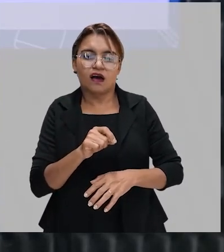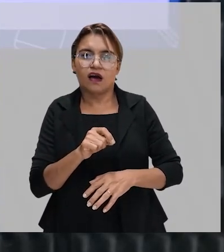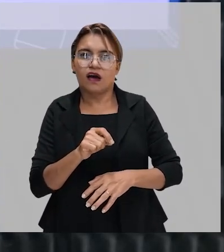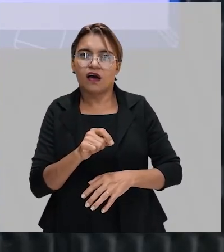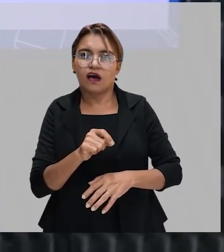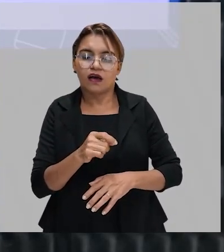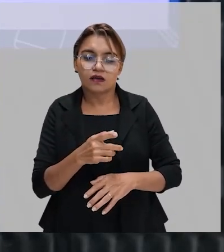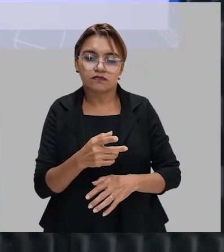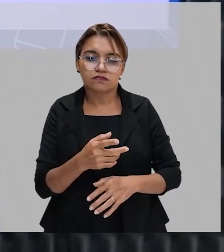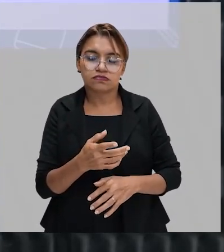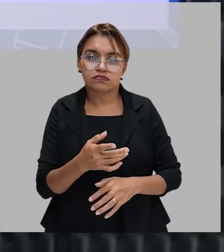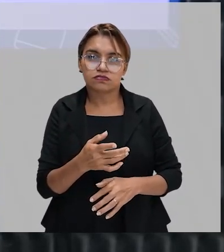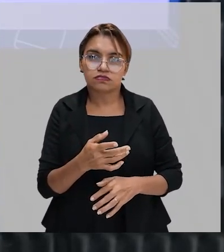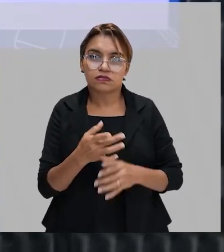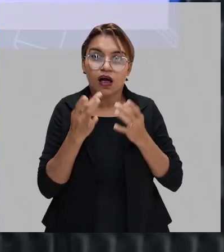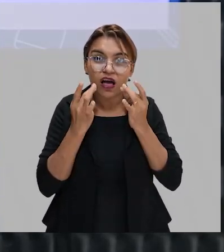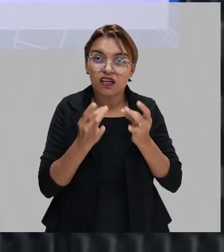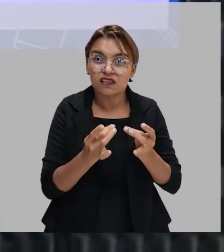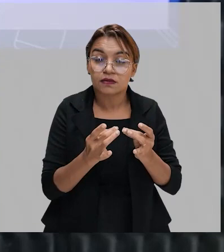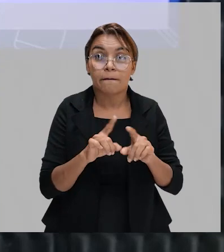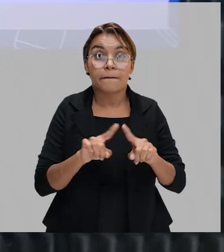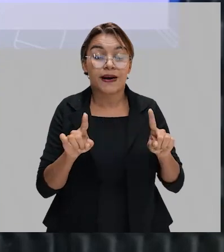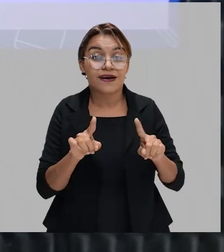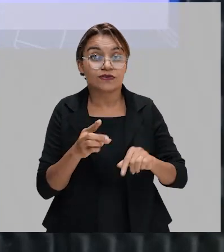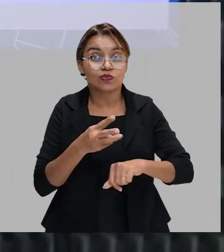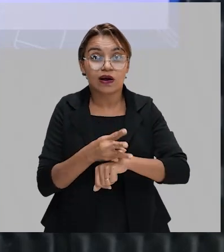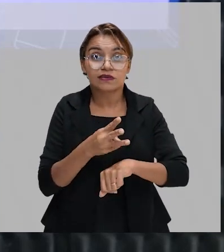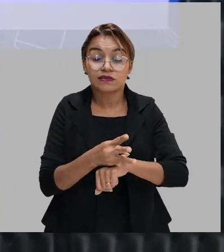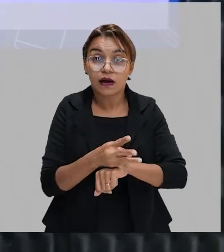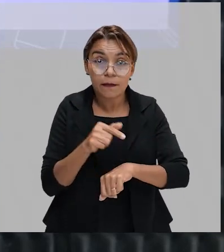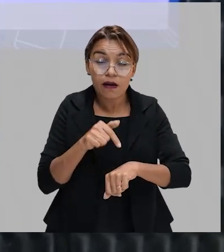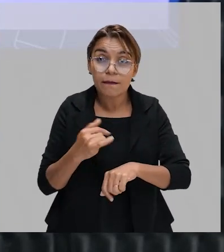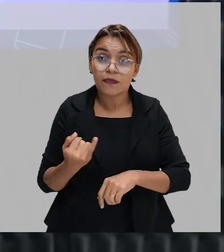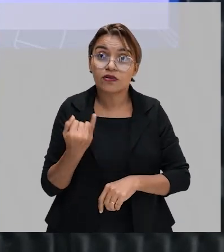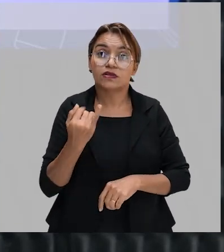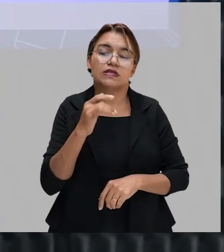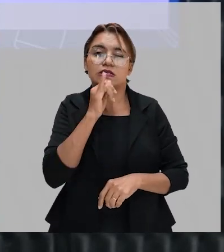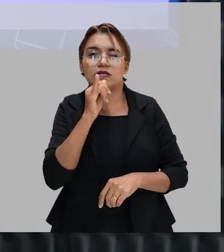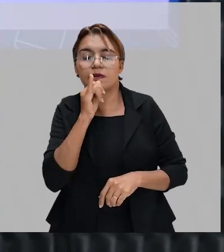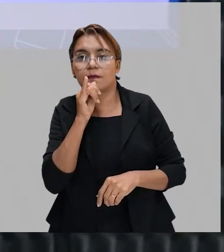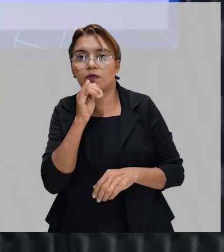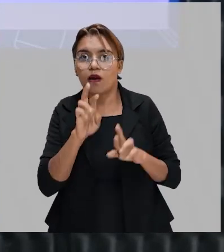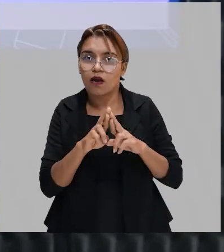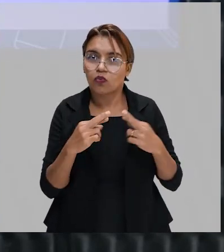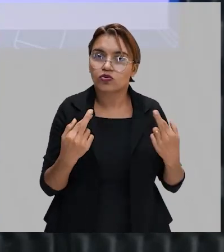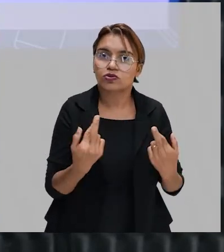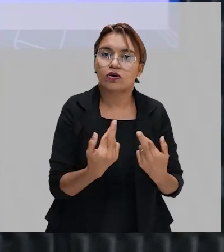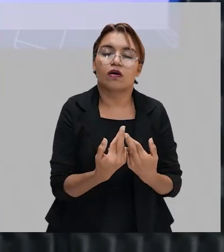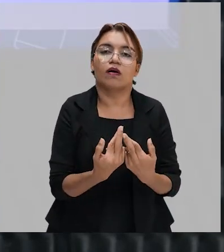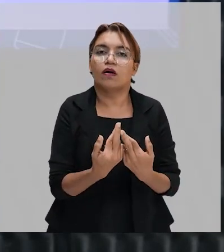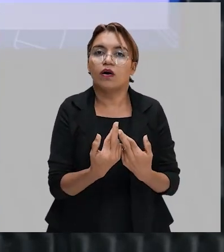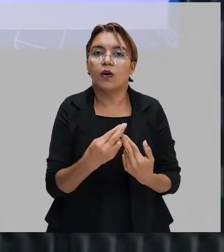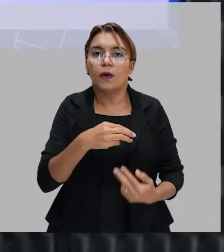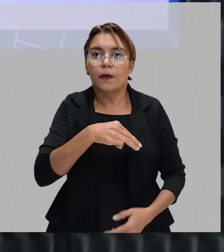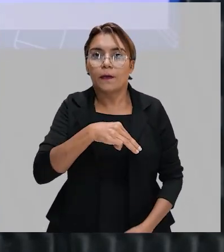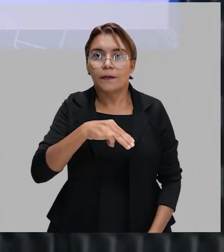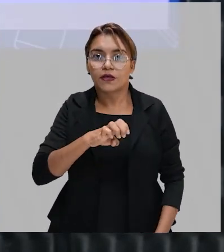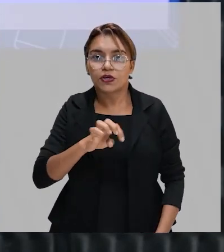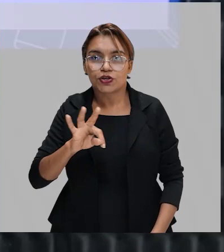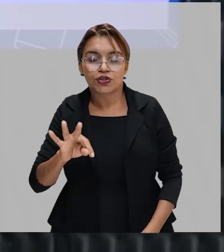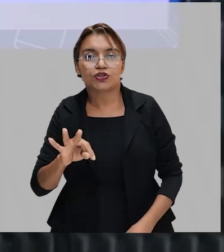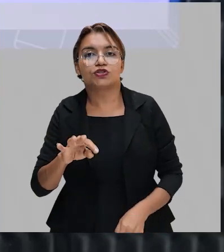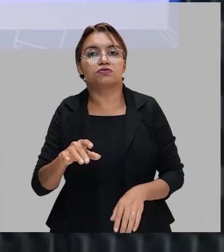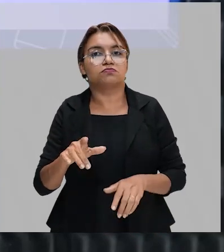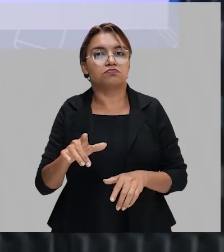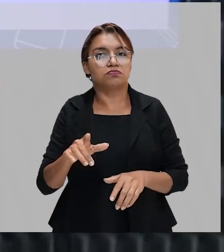tempo. É verdade. Mas o WhatsApp é muito... Hoje em dia você faz reunião pelo Google Meet, avisa num grupo